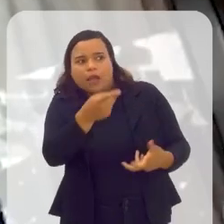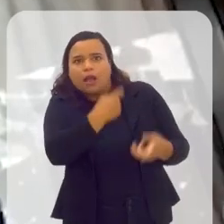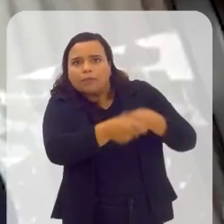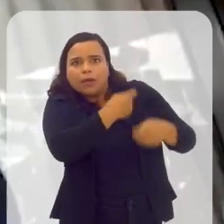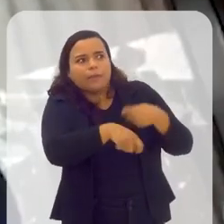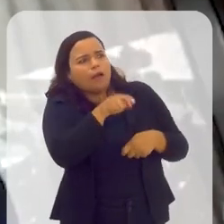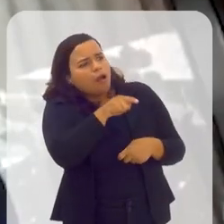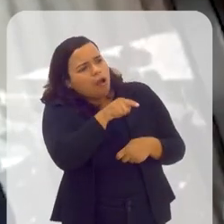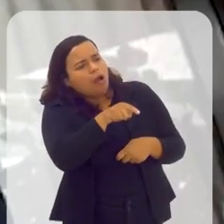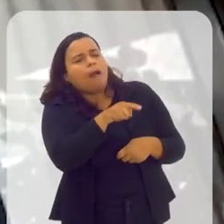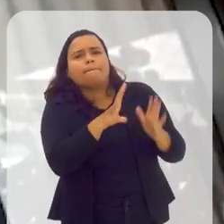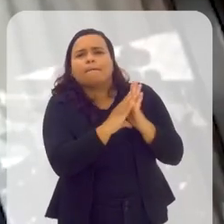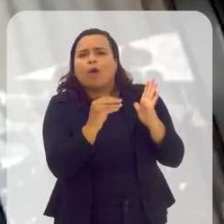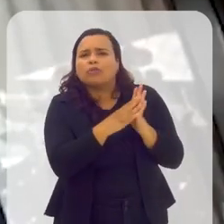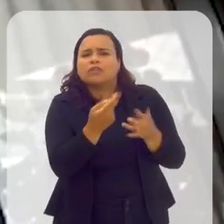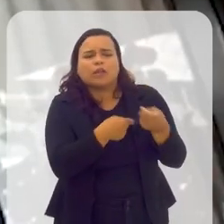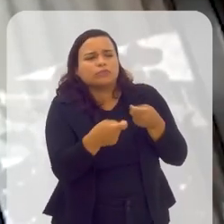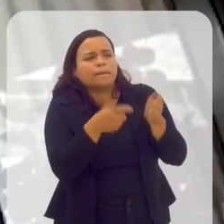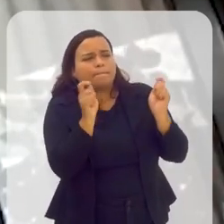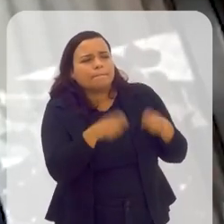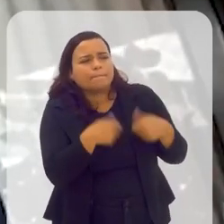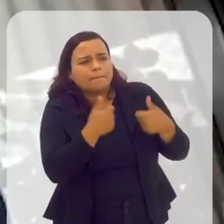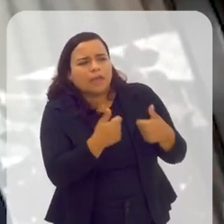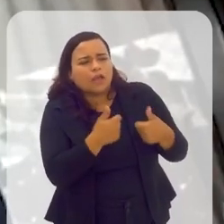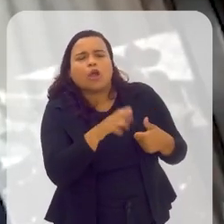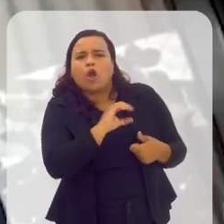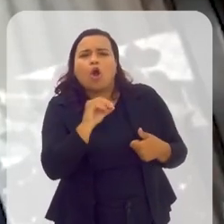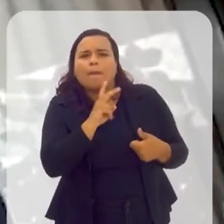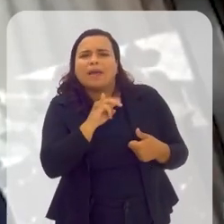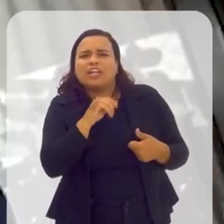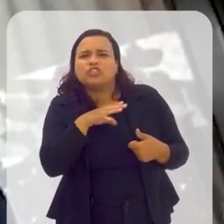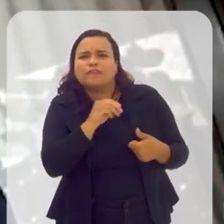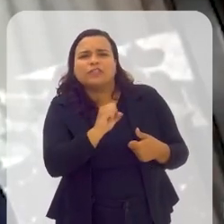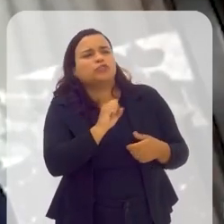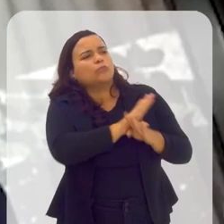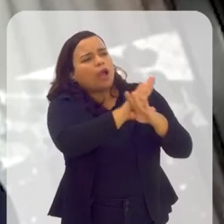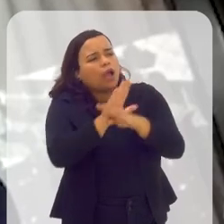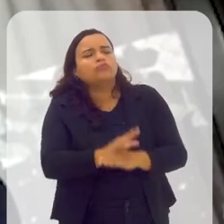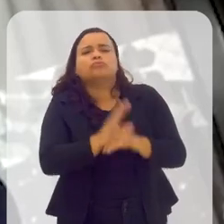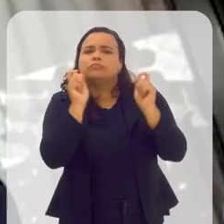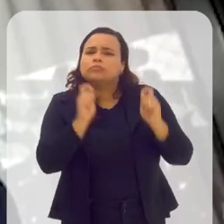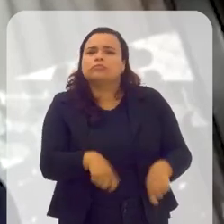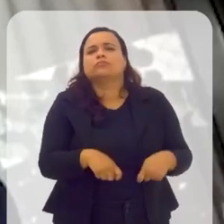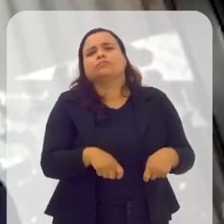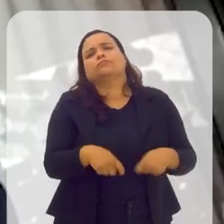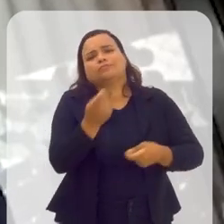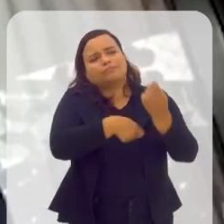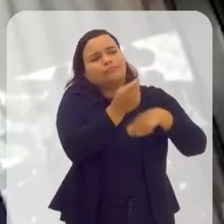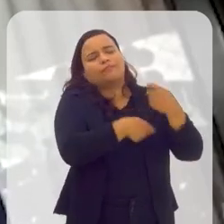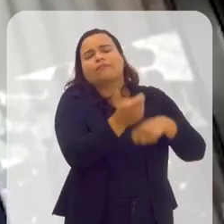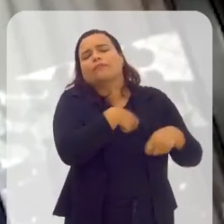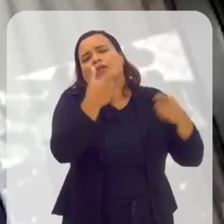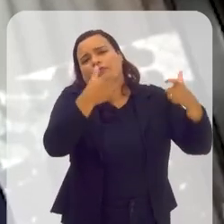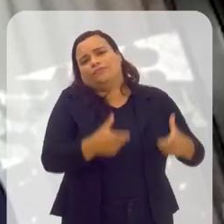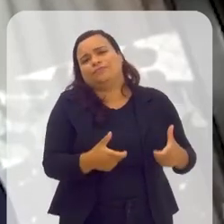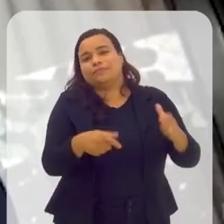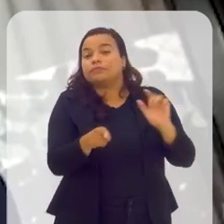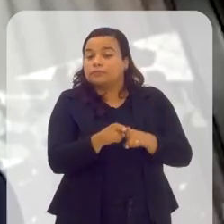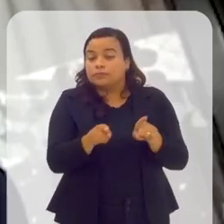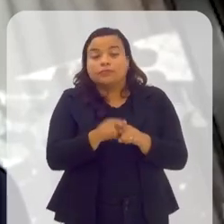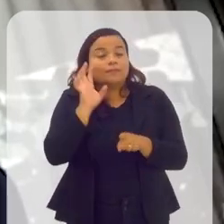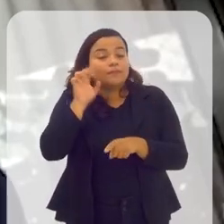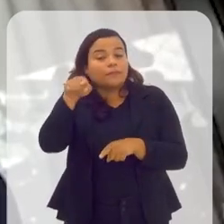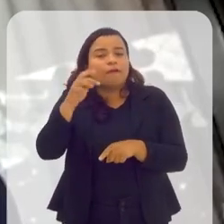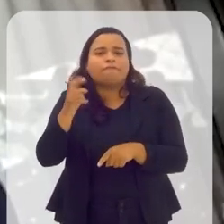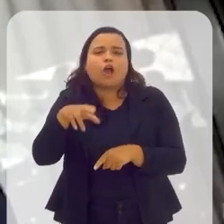cooperativismo esse modelo econômico que garanta esse desenvolvimento, essa fixação de renda local. E eu conto muito